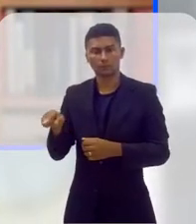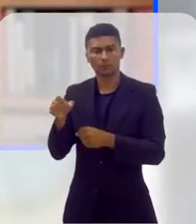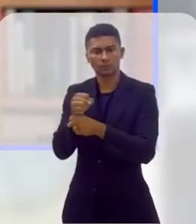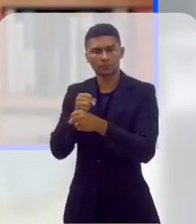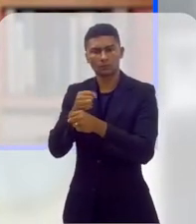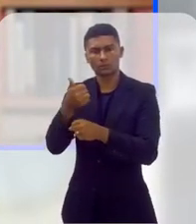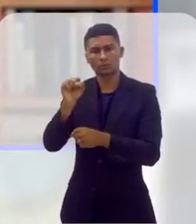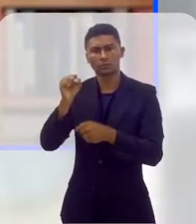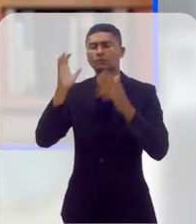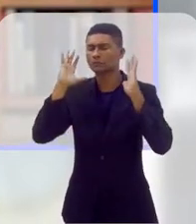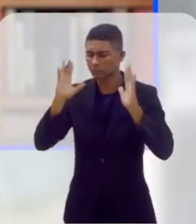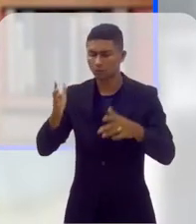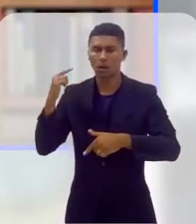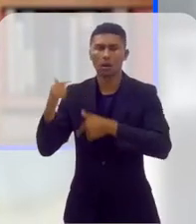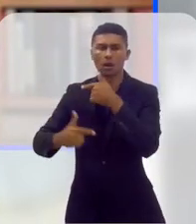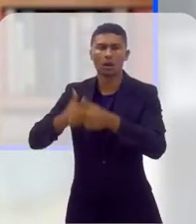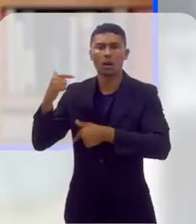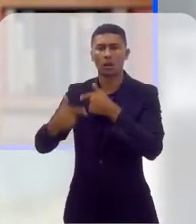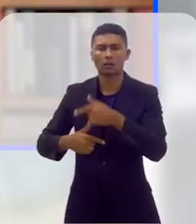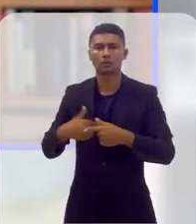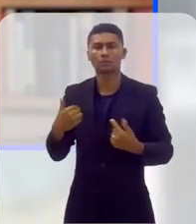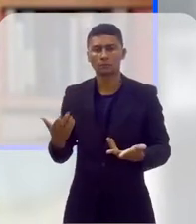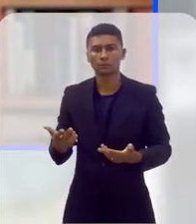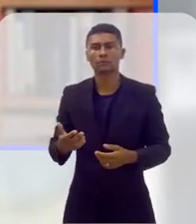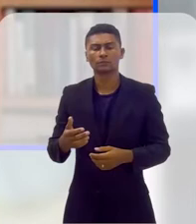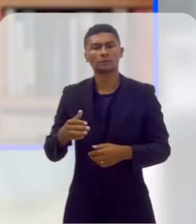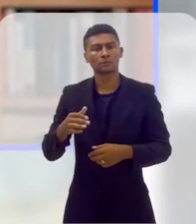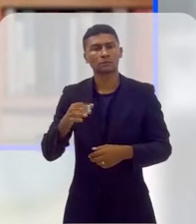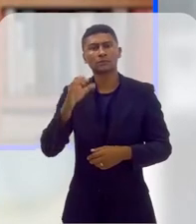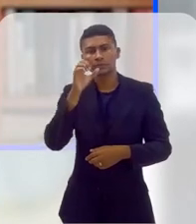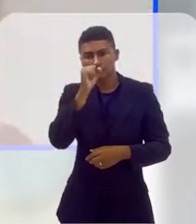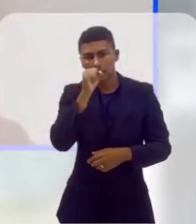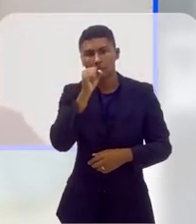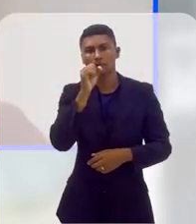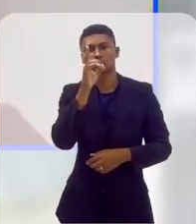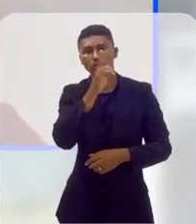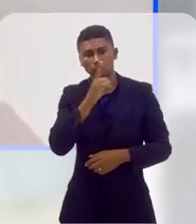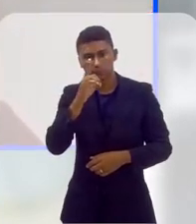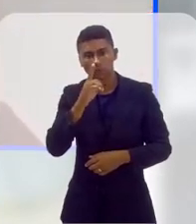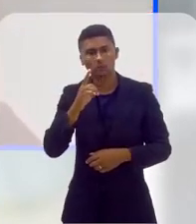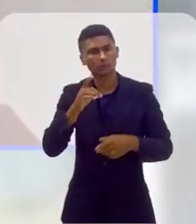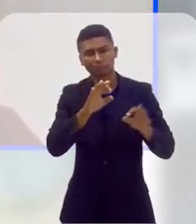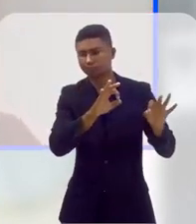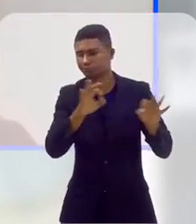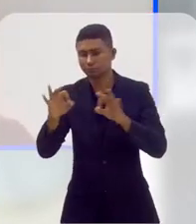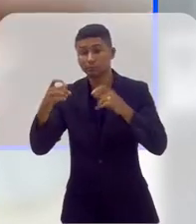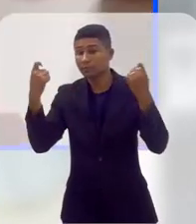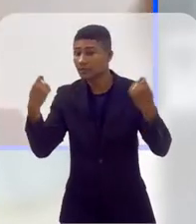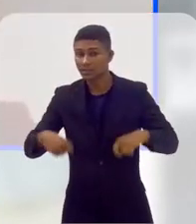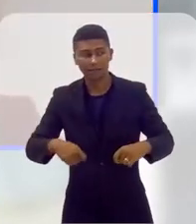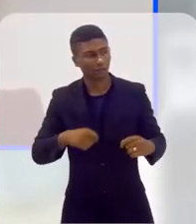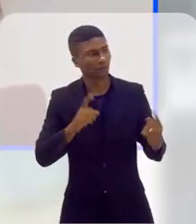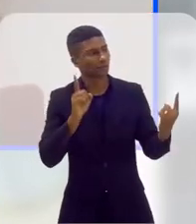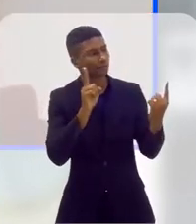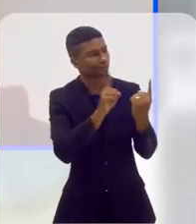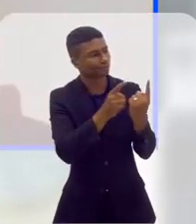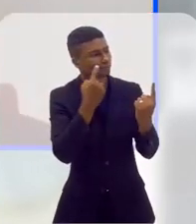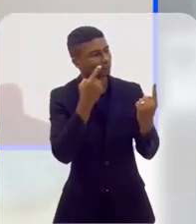18 anos faz esse trabalho, tinha uma época que todo final de semana precisava irmos nós na delegacia com alguém que foi